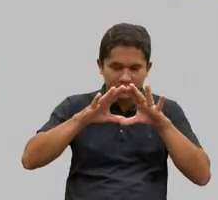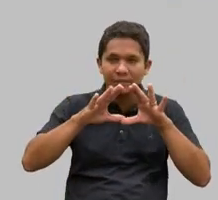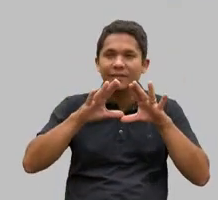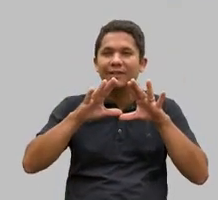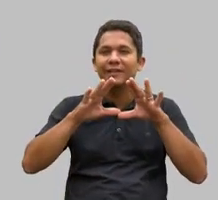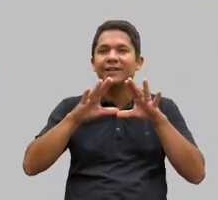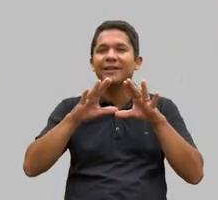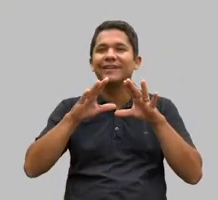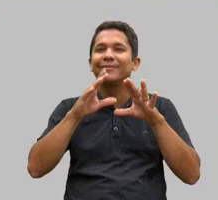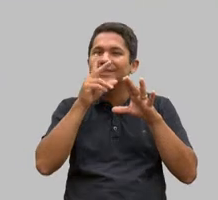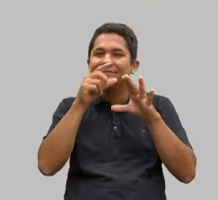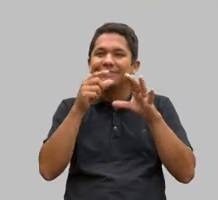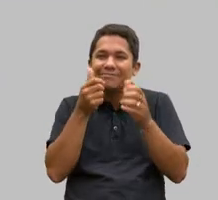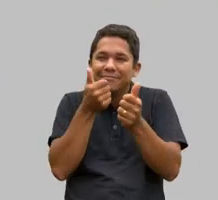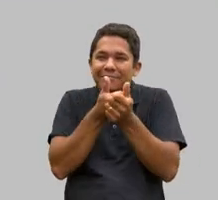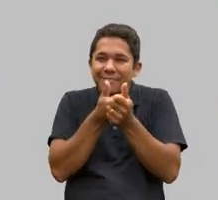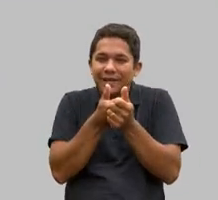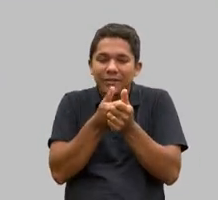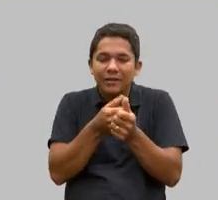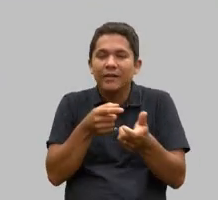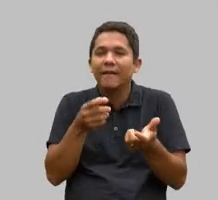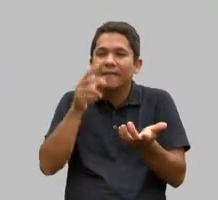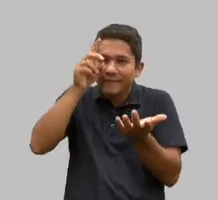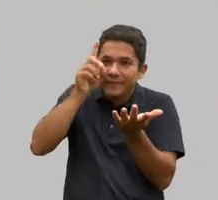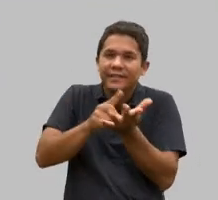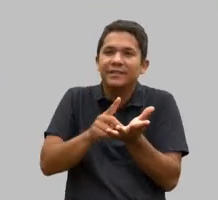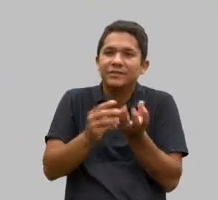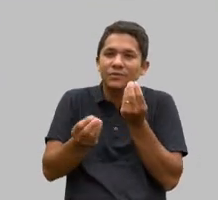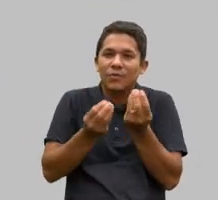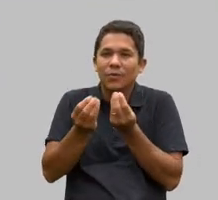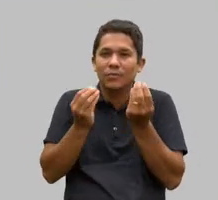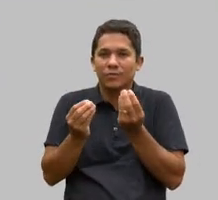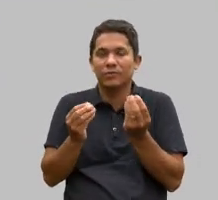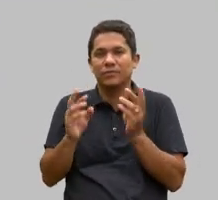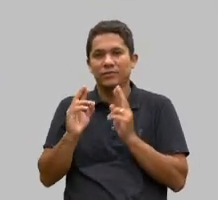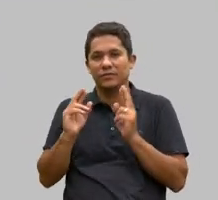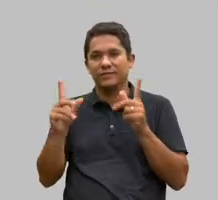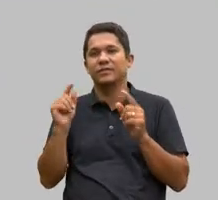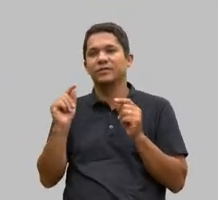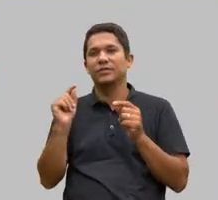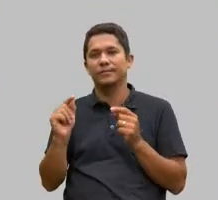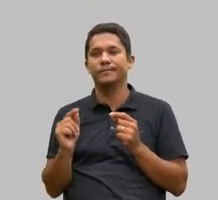como eu gostaria que ela se apresentasse. Há uma diferença. Segundo ponto.